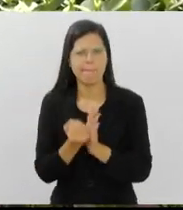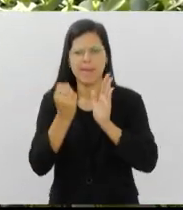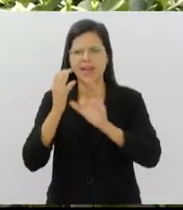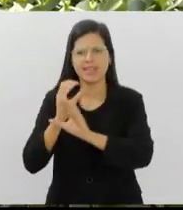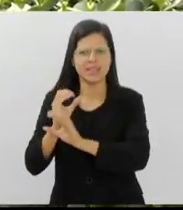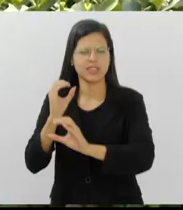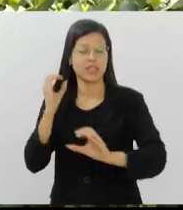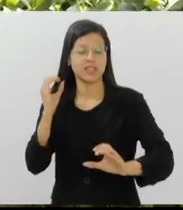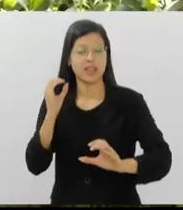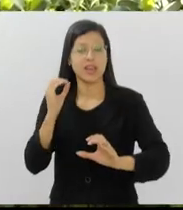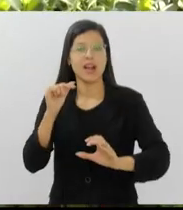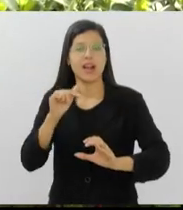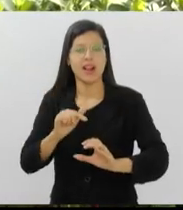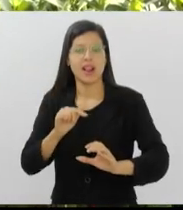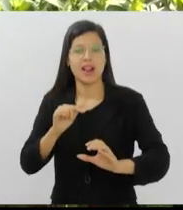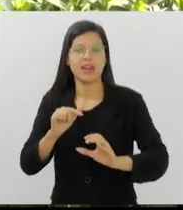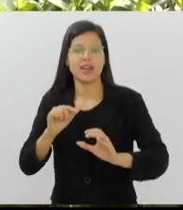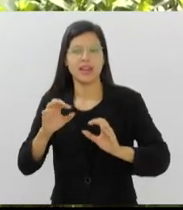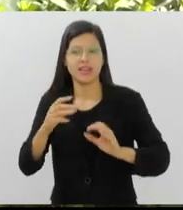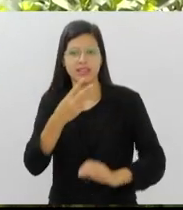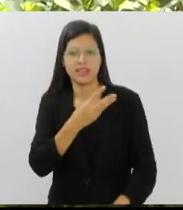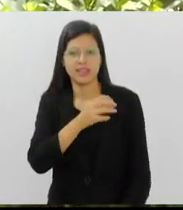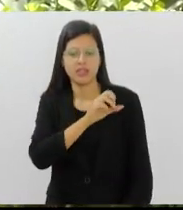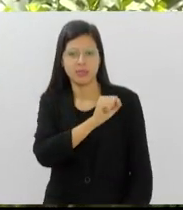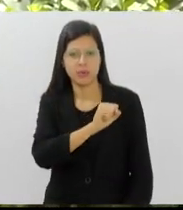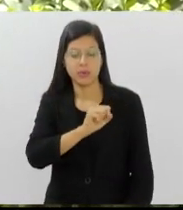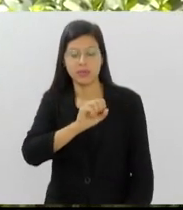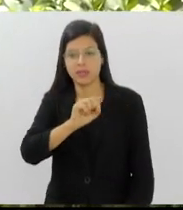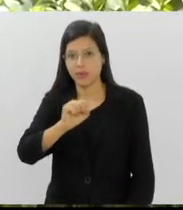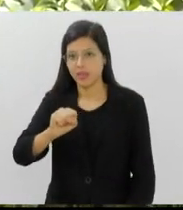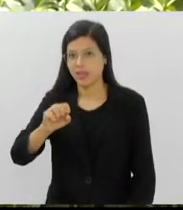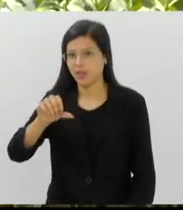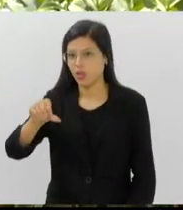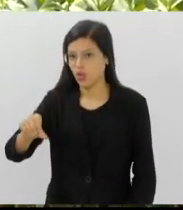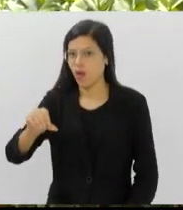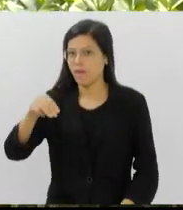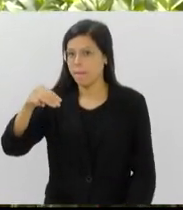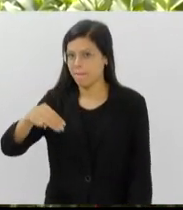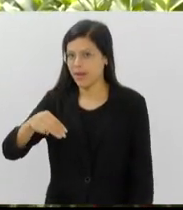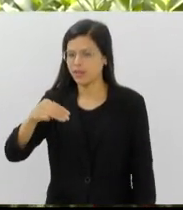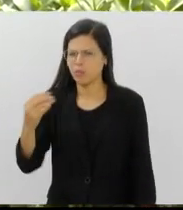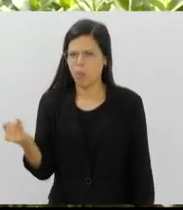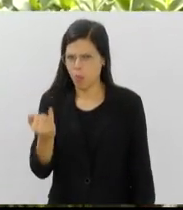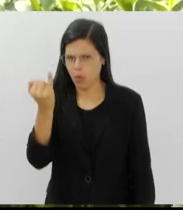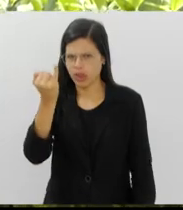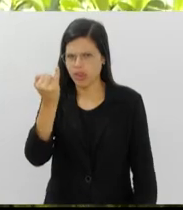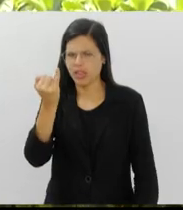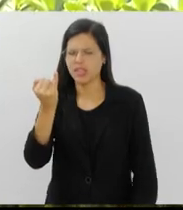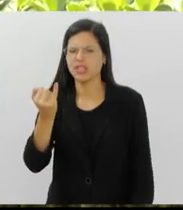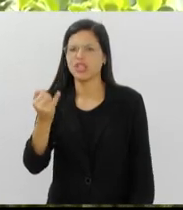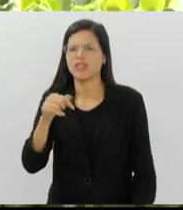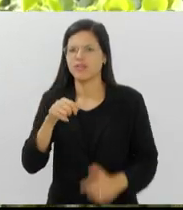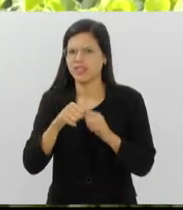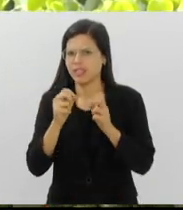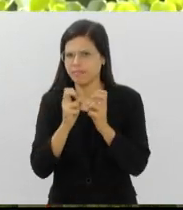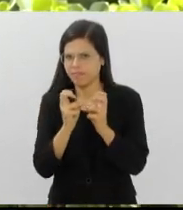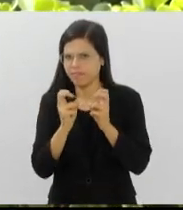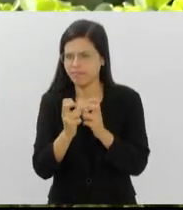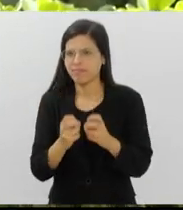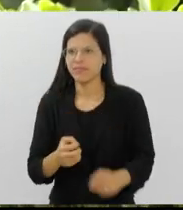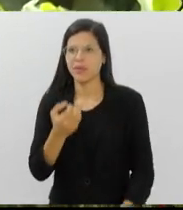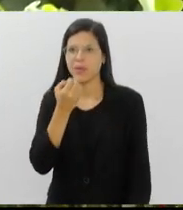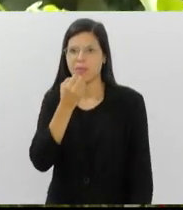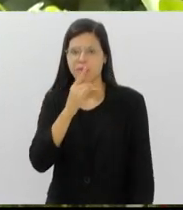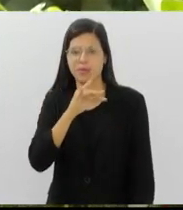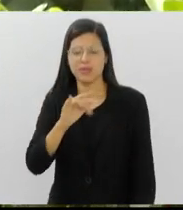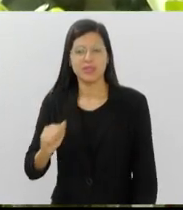uma extensão tão longa assim de 3.889 metros. Foi importante essa construção? Bom dia. Hoje é um dia de